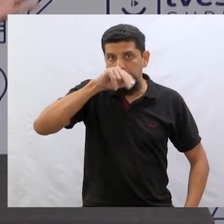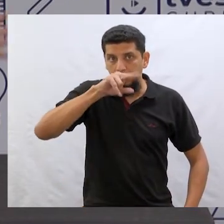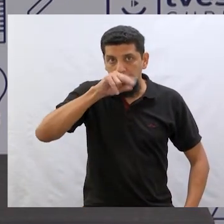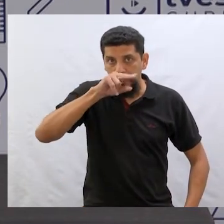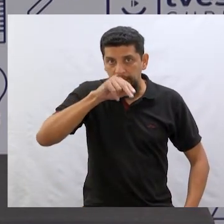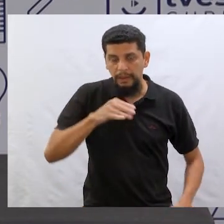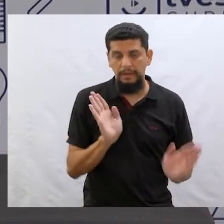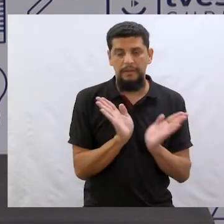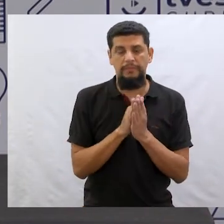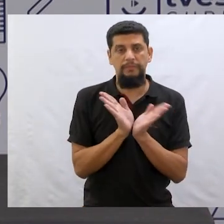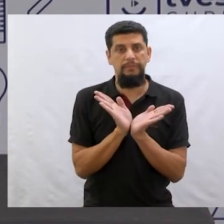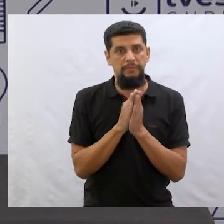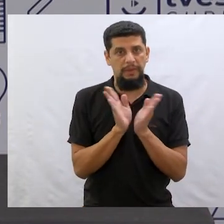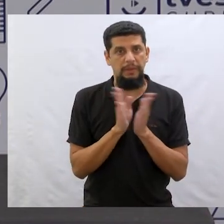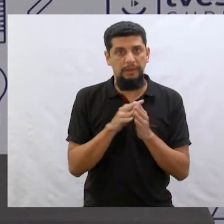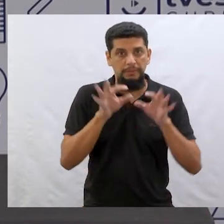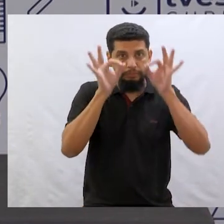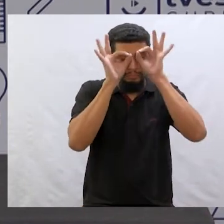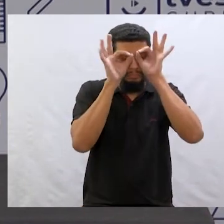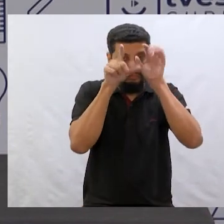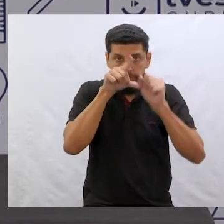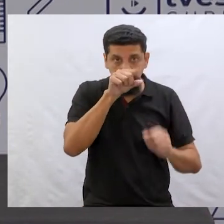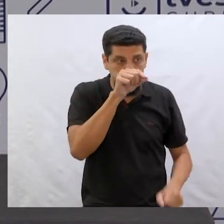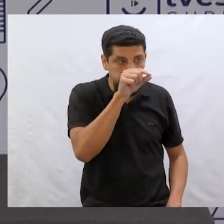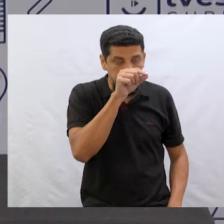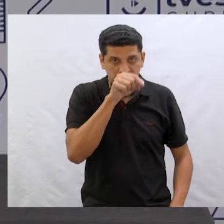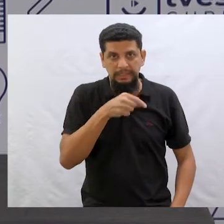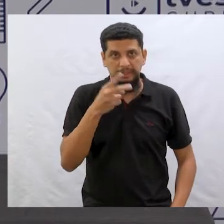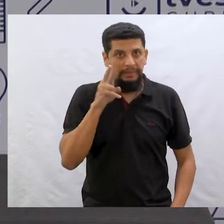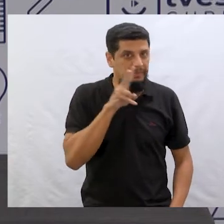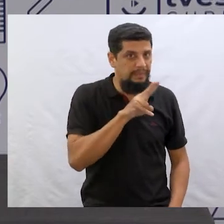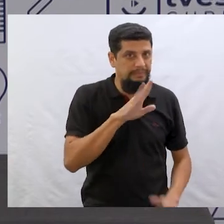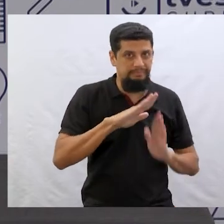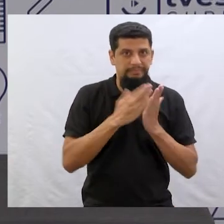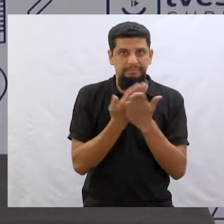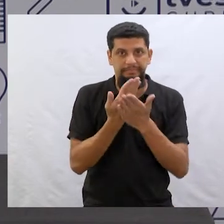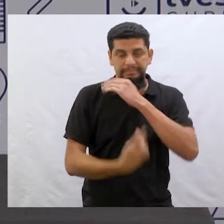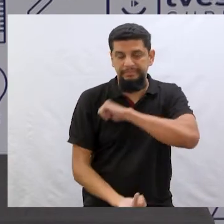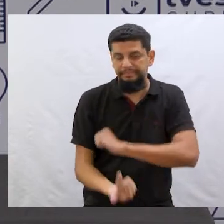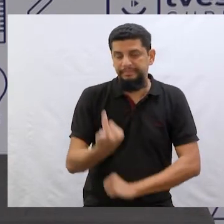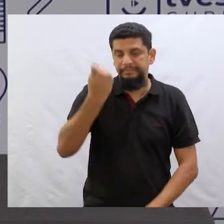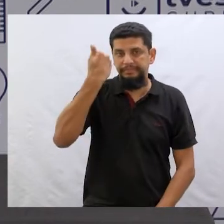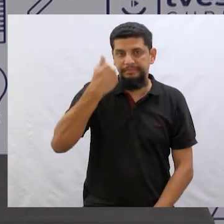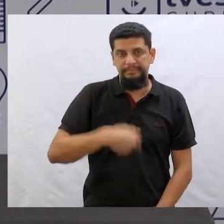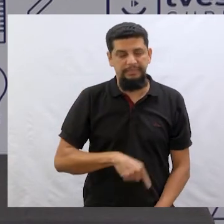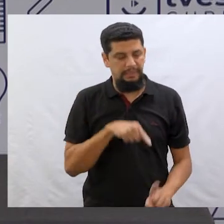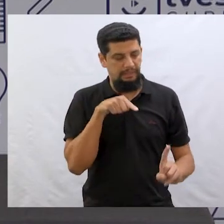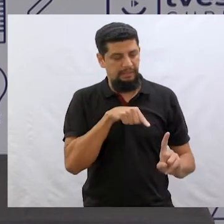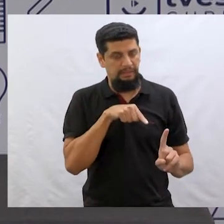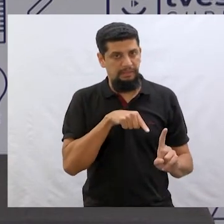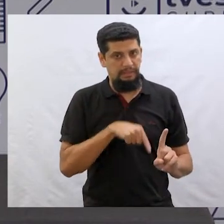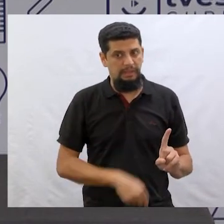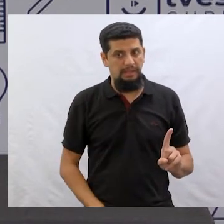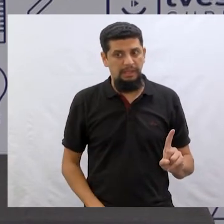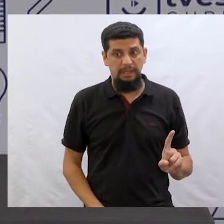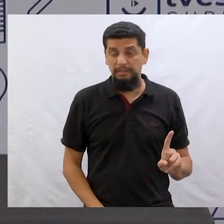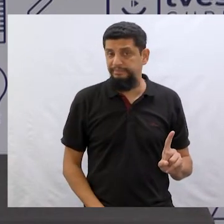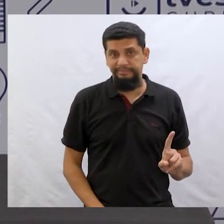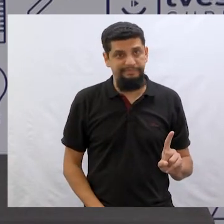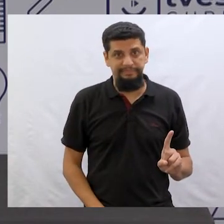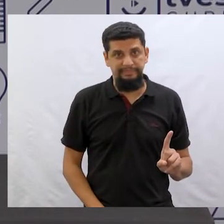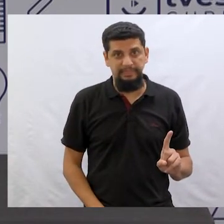o pato, a foca, a pulga, corujinha, essas músicas aí que a ouvia na escola. Aí o Matheus falou,